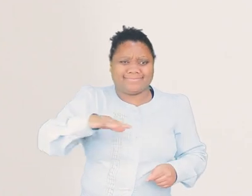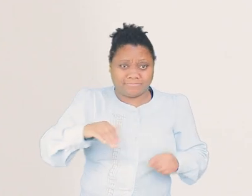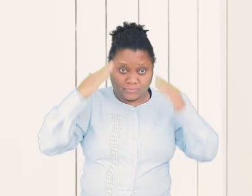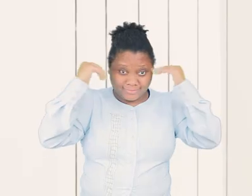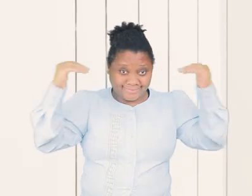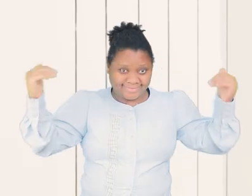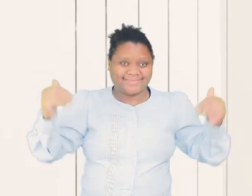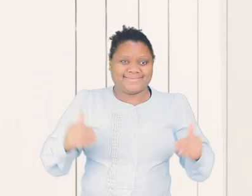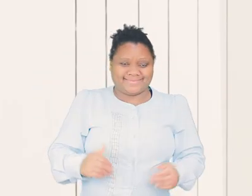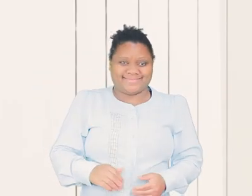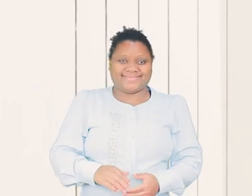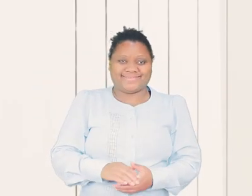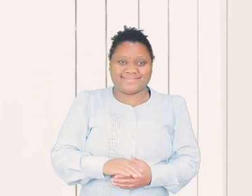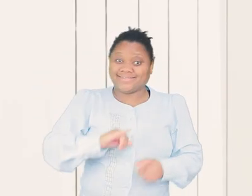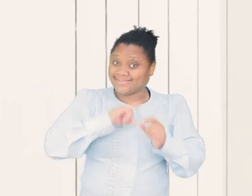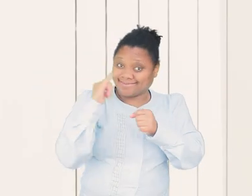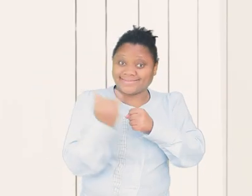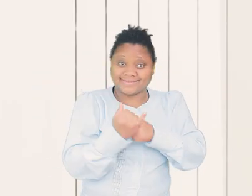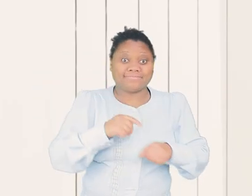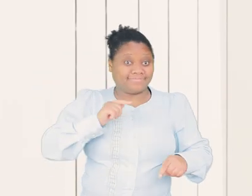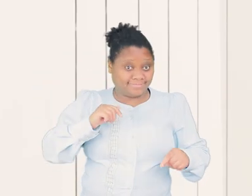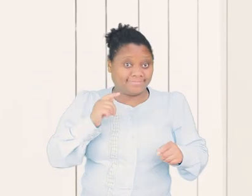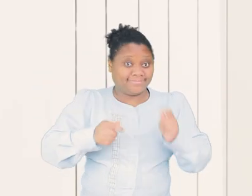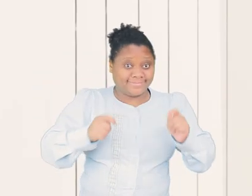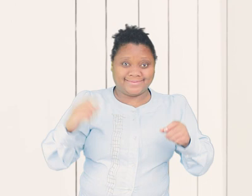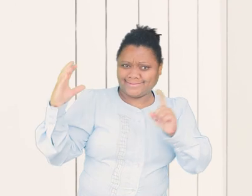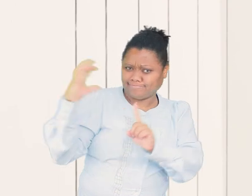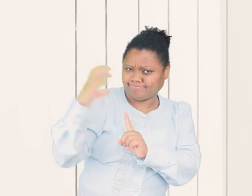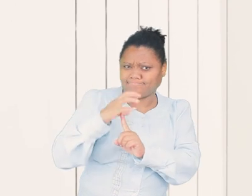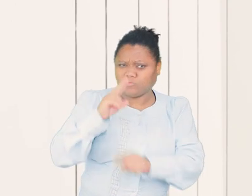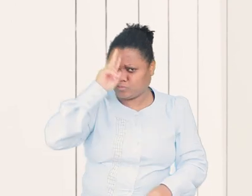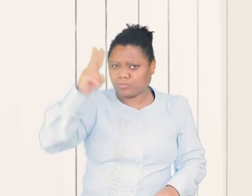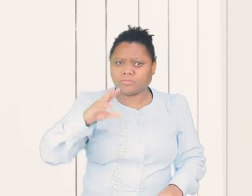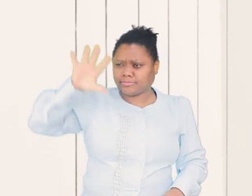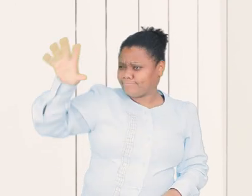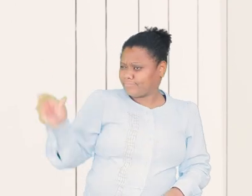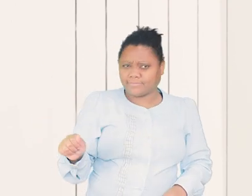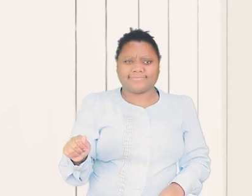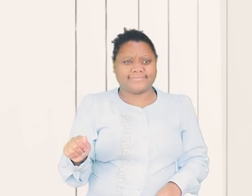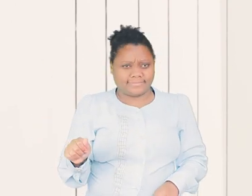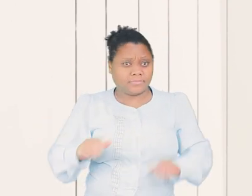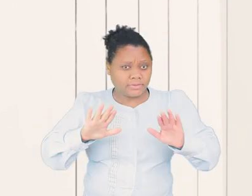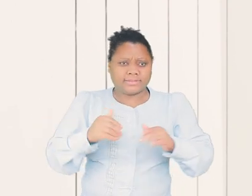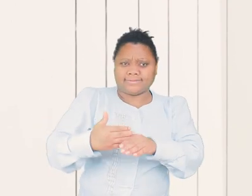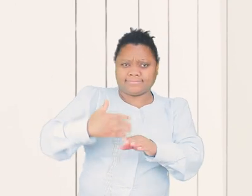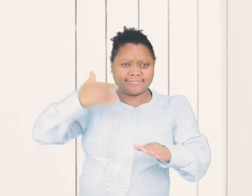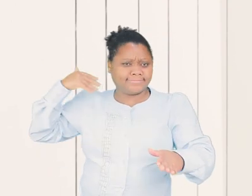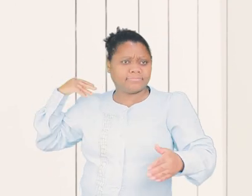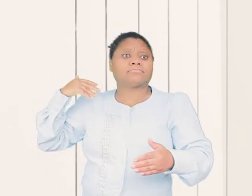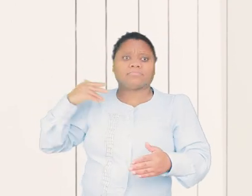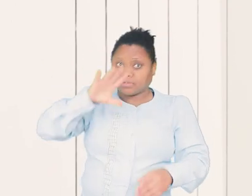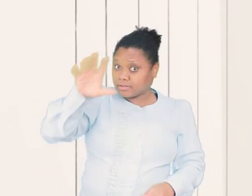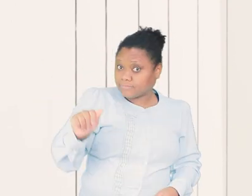região. A ilha de Trindatobago tem forte influência de povos africanos. Mas já